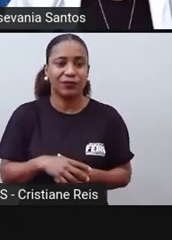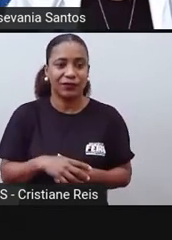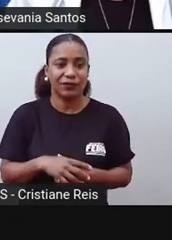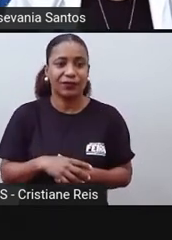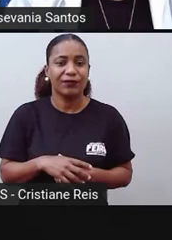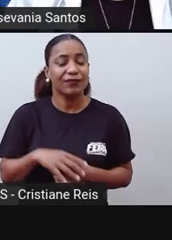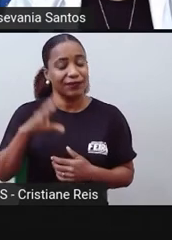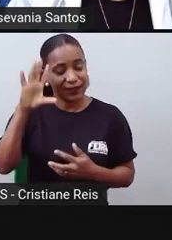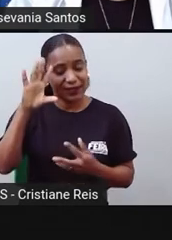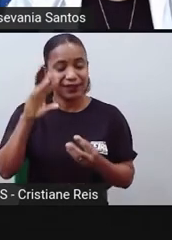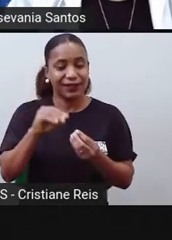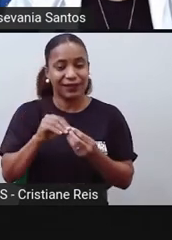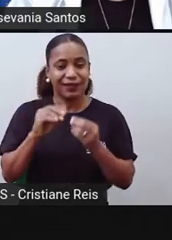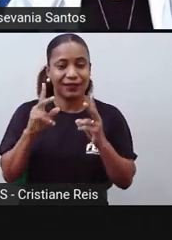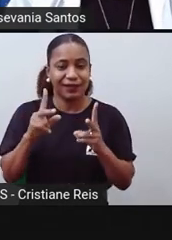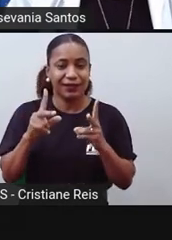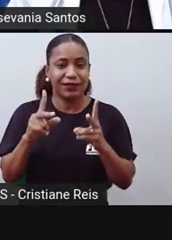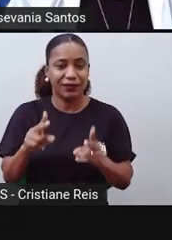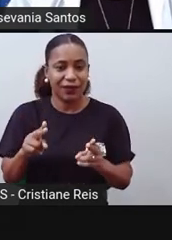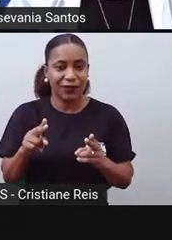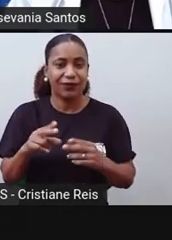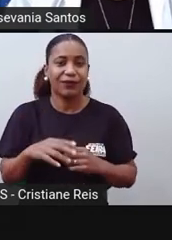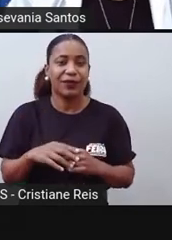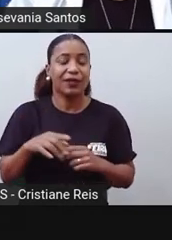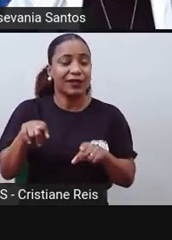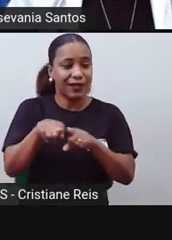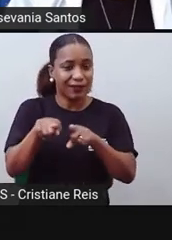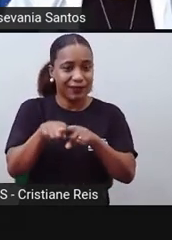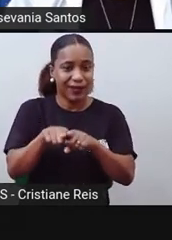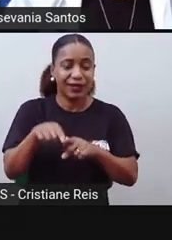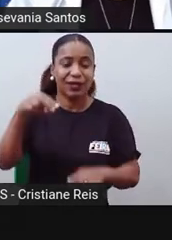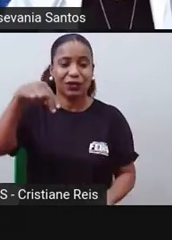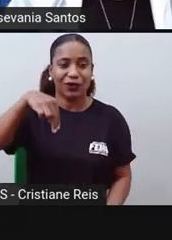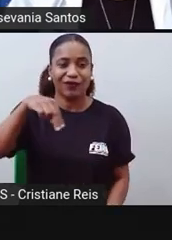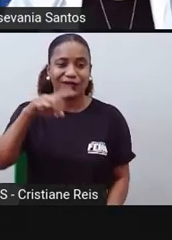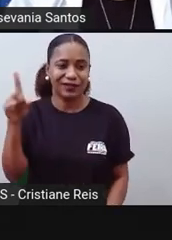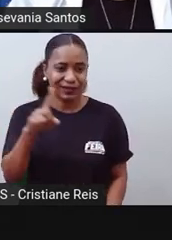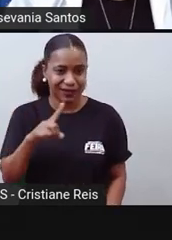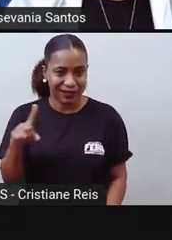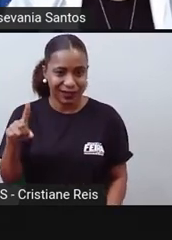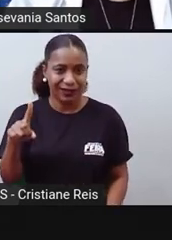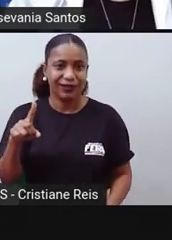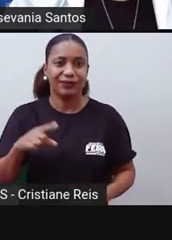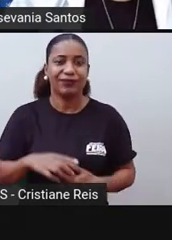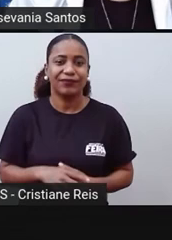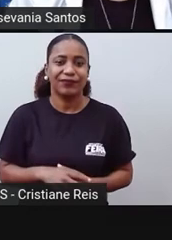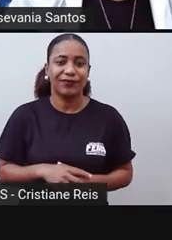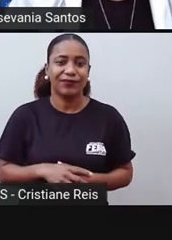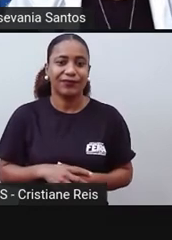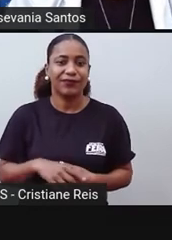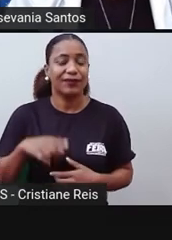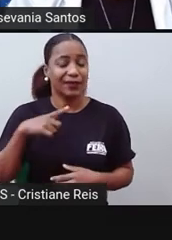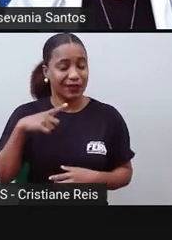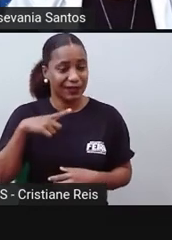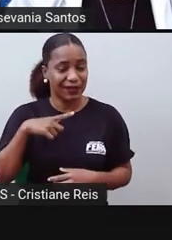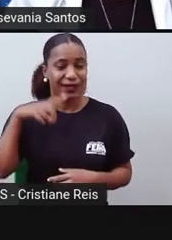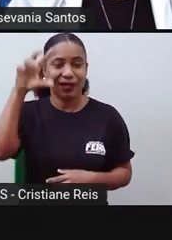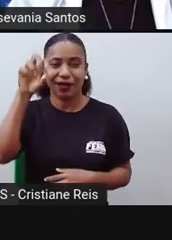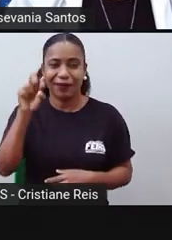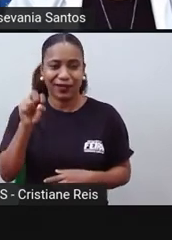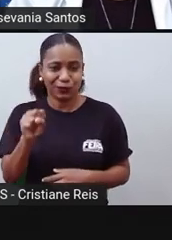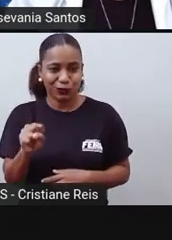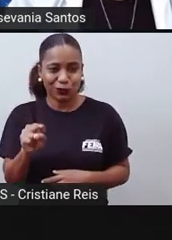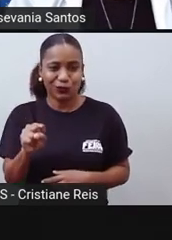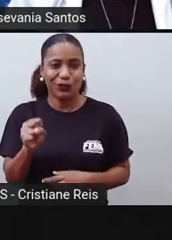se situar. A mesma coisa a gente tem aqui, na Nova Zelândia, que a gente tem a ilha do norte, a ilha do sul, e você vai